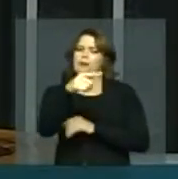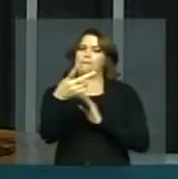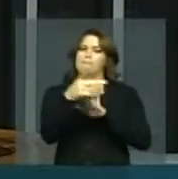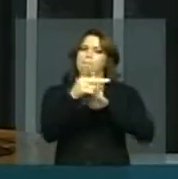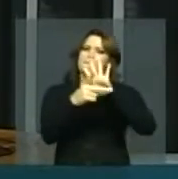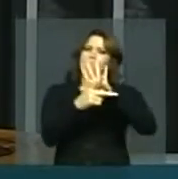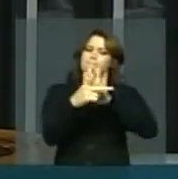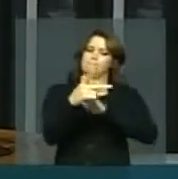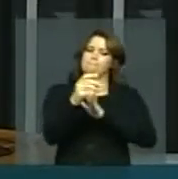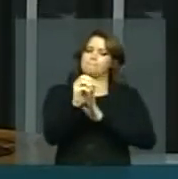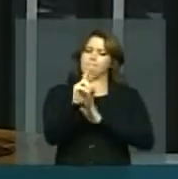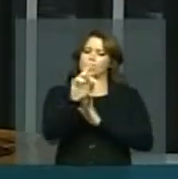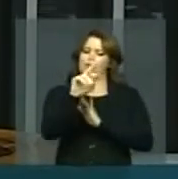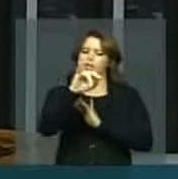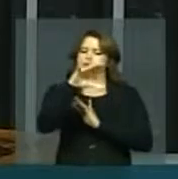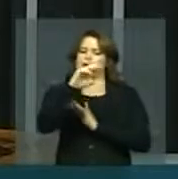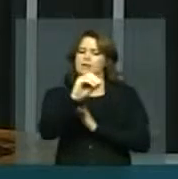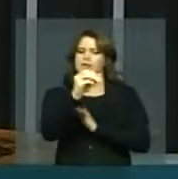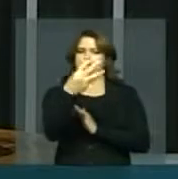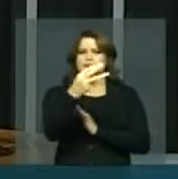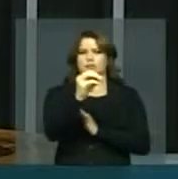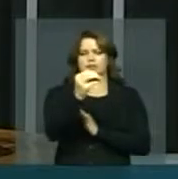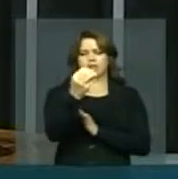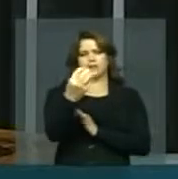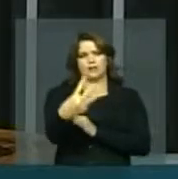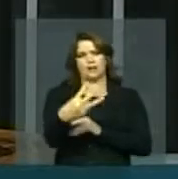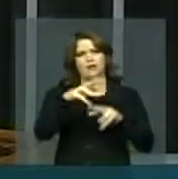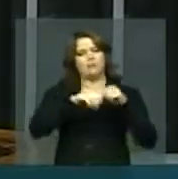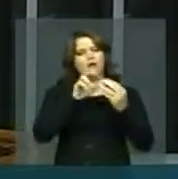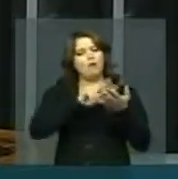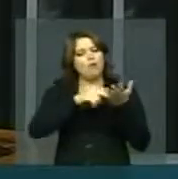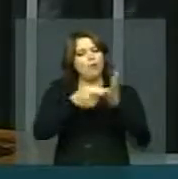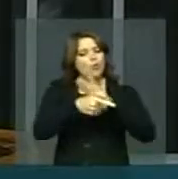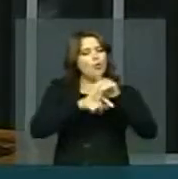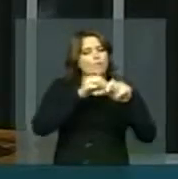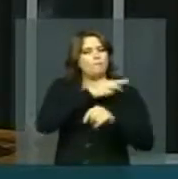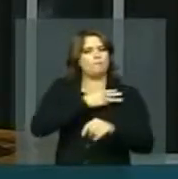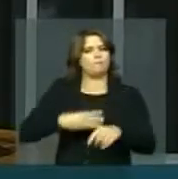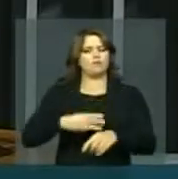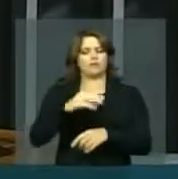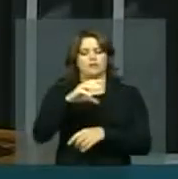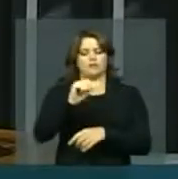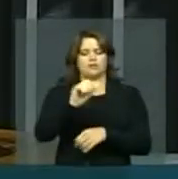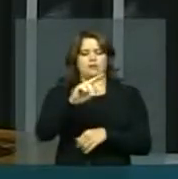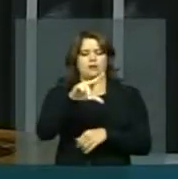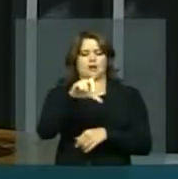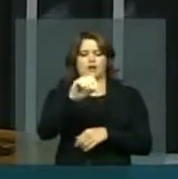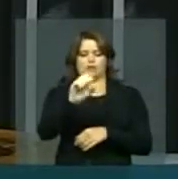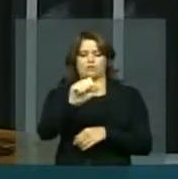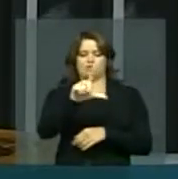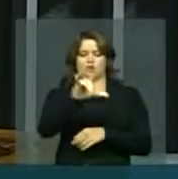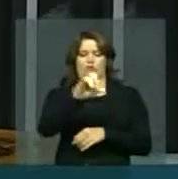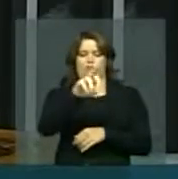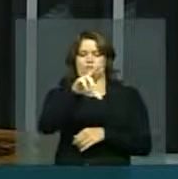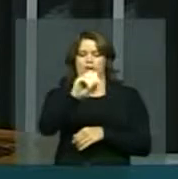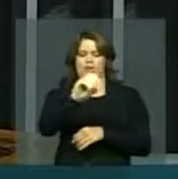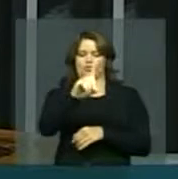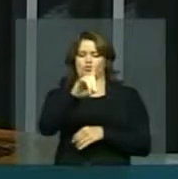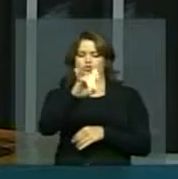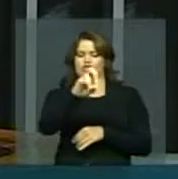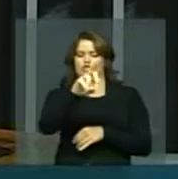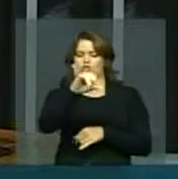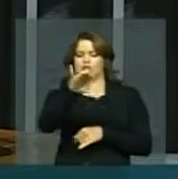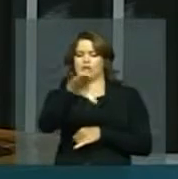que dá uma interpretação ao voto do ministro Carlos Alberto Direito quando foi